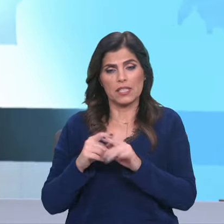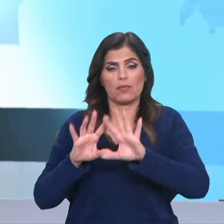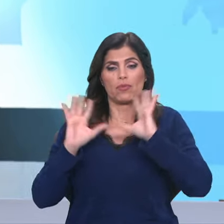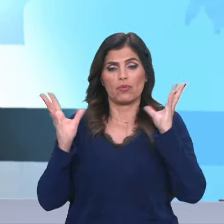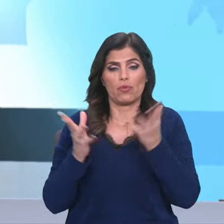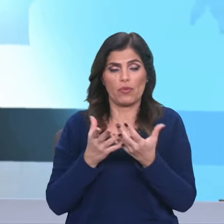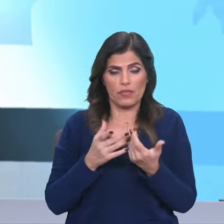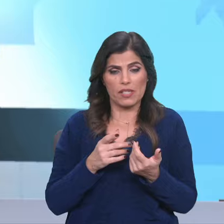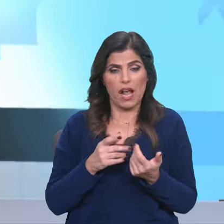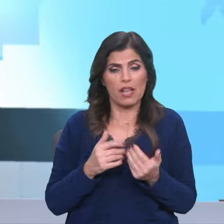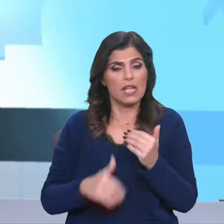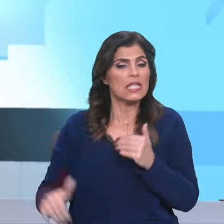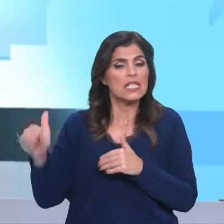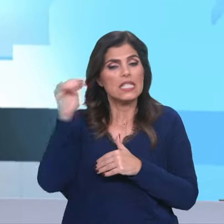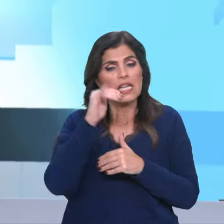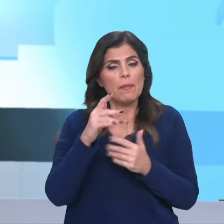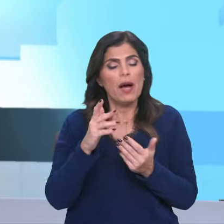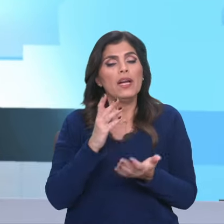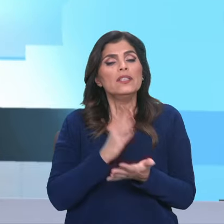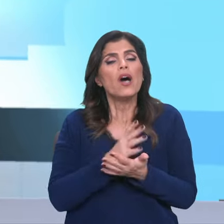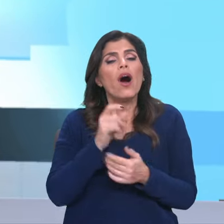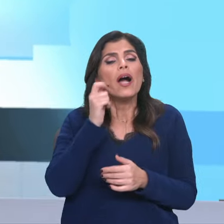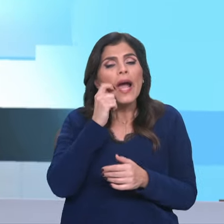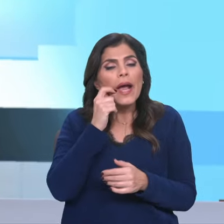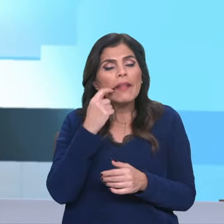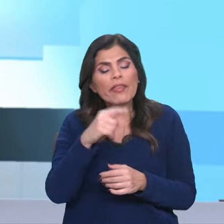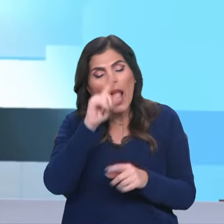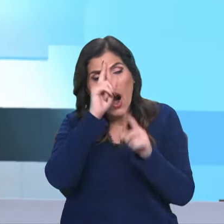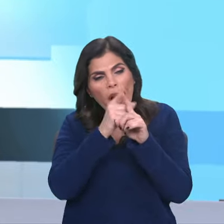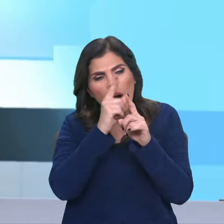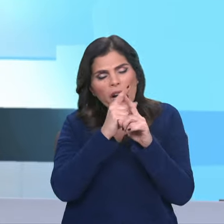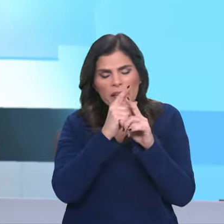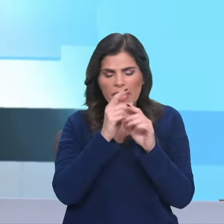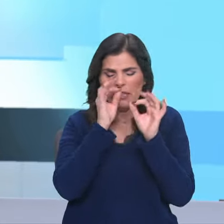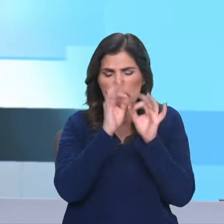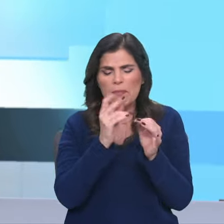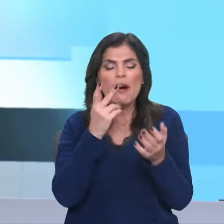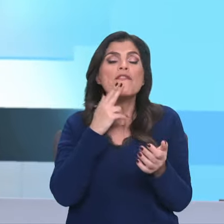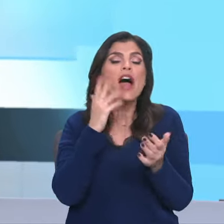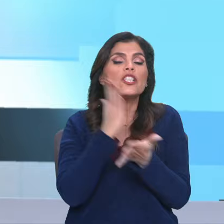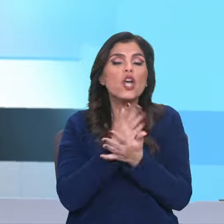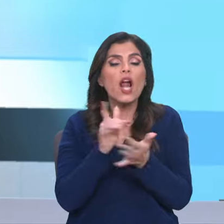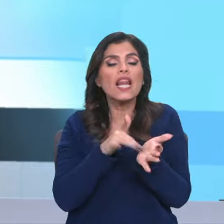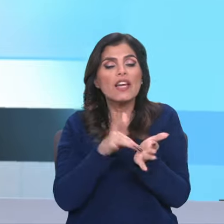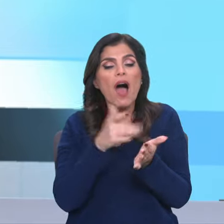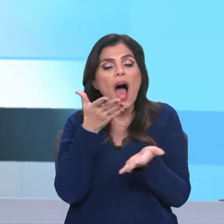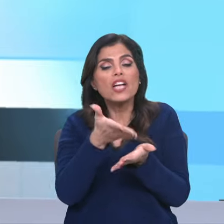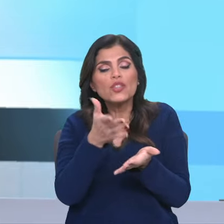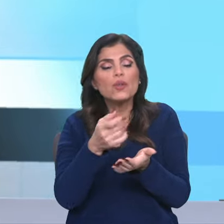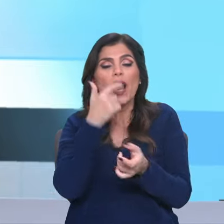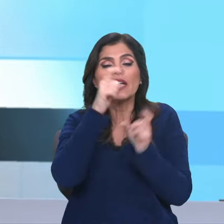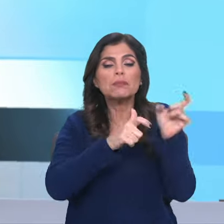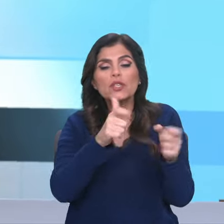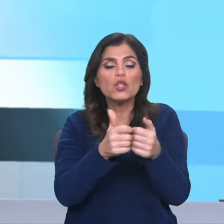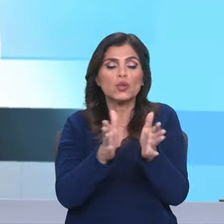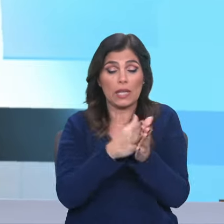transcende também o âmbito daqueles que têm especificamente esta motivação da fé e este livro ajuda também todas essas pessoas que têm interesse em